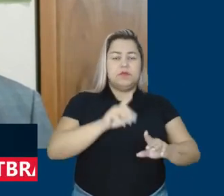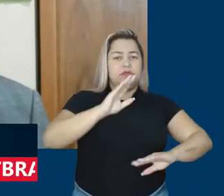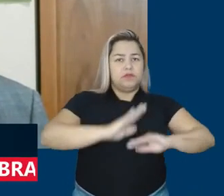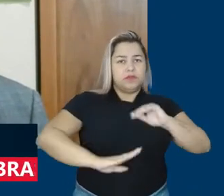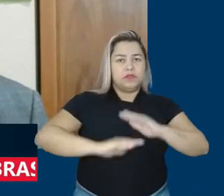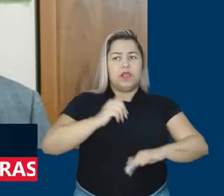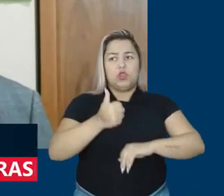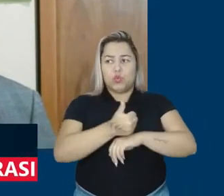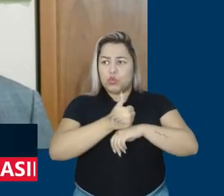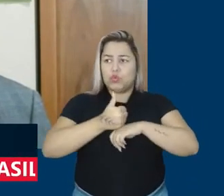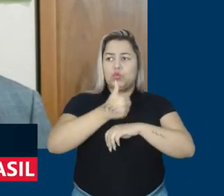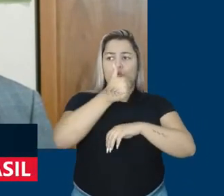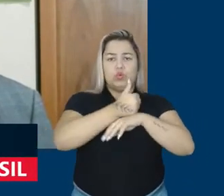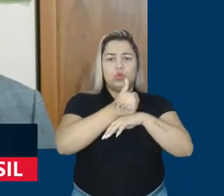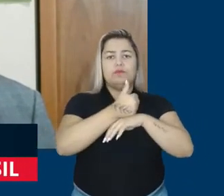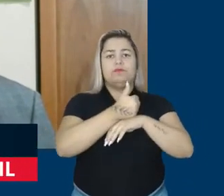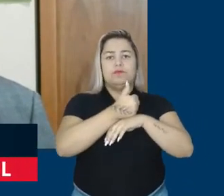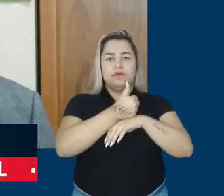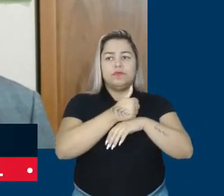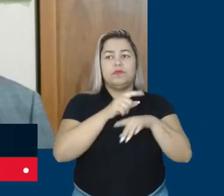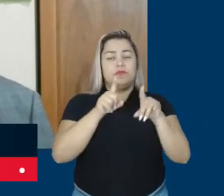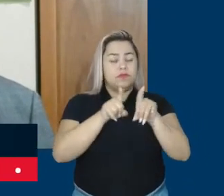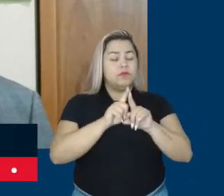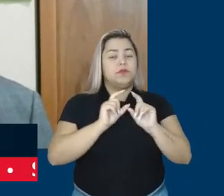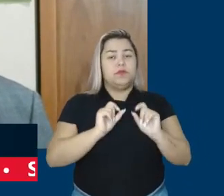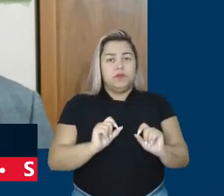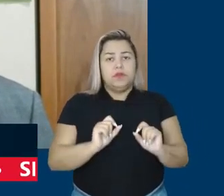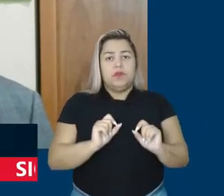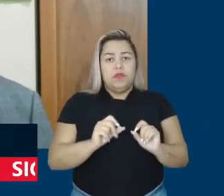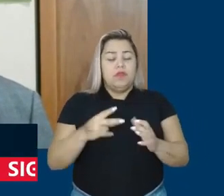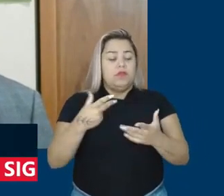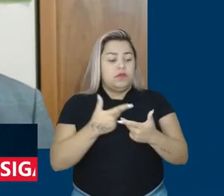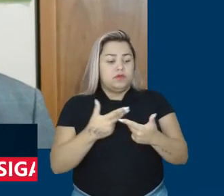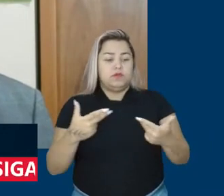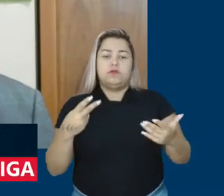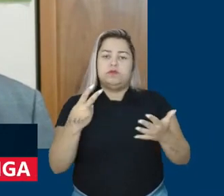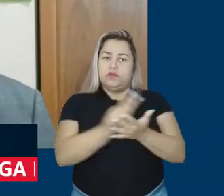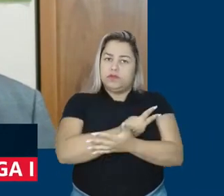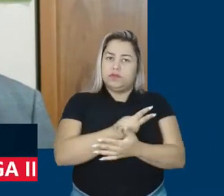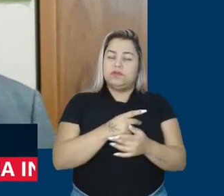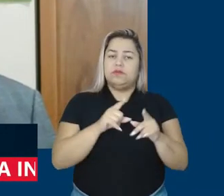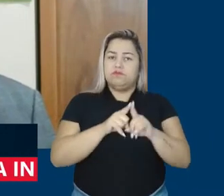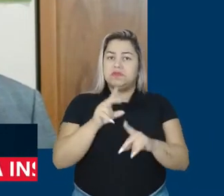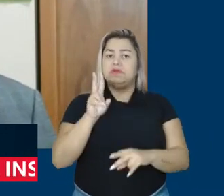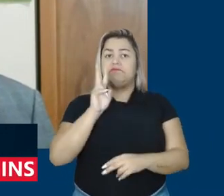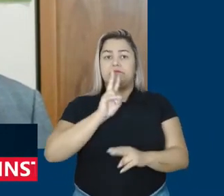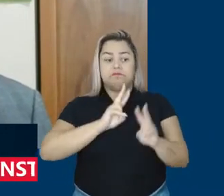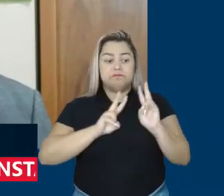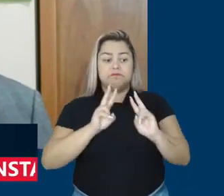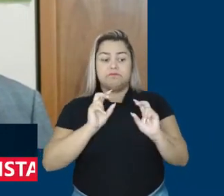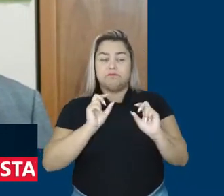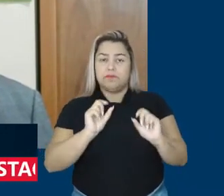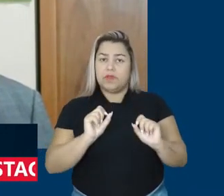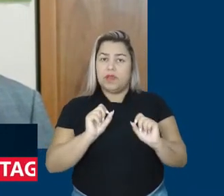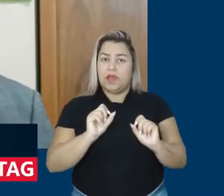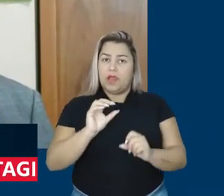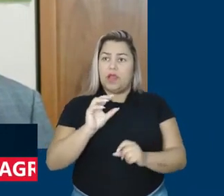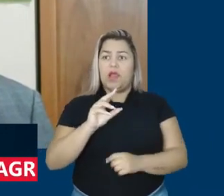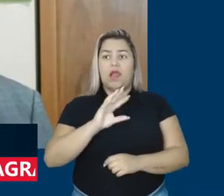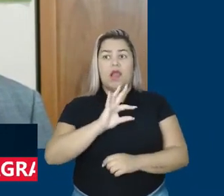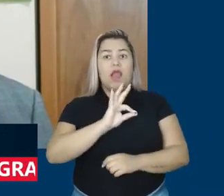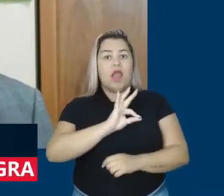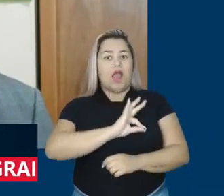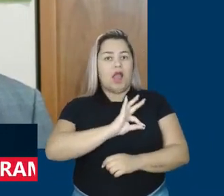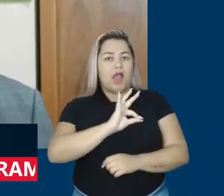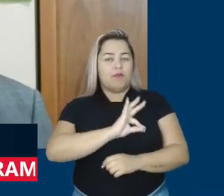golpistas. Então, ele terá que depor. Provavelmente, do jeito que as coisas estão indo, vocês viram que hoje a Polícia Federal está lá na casa